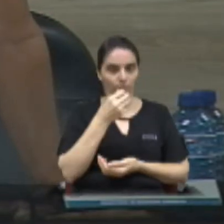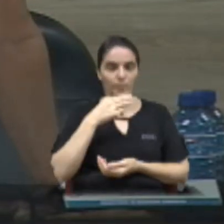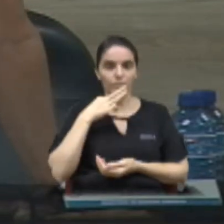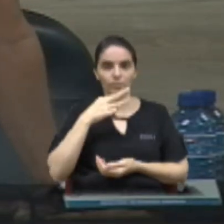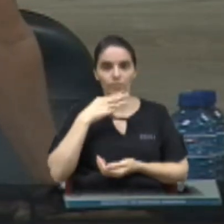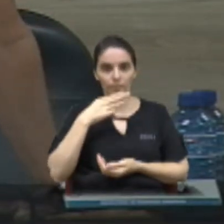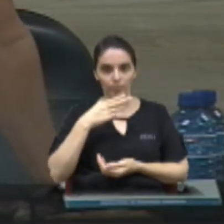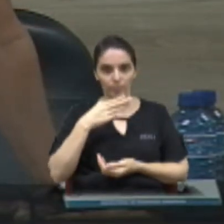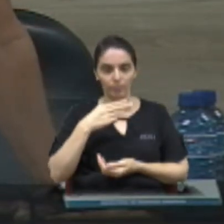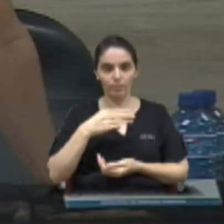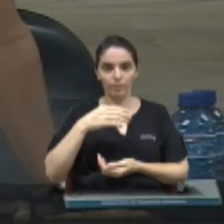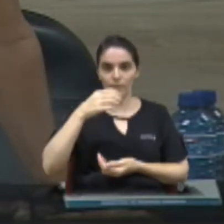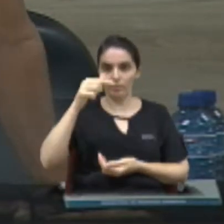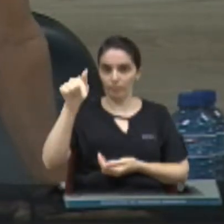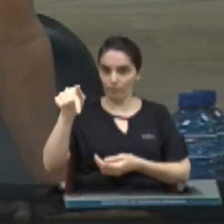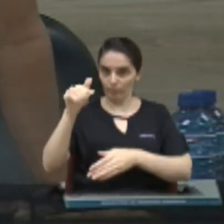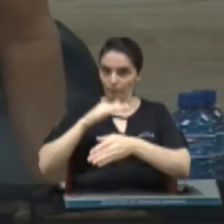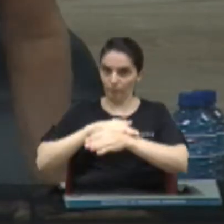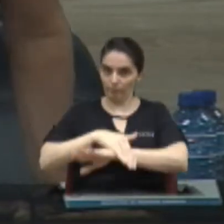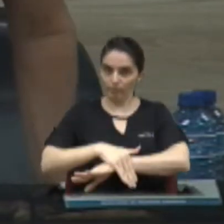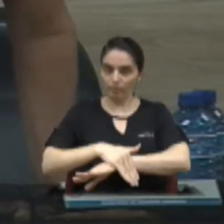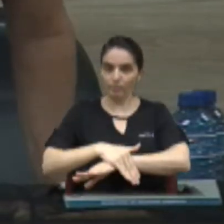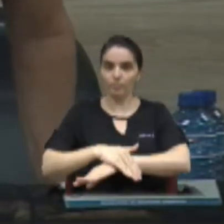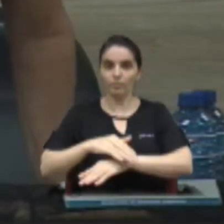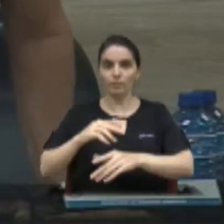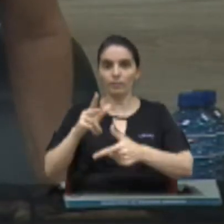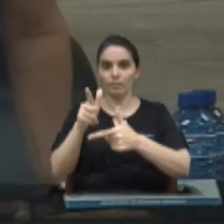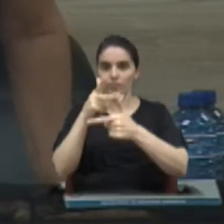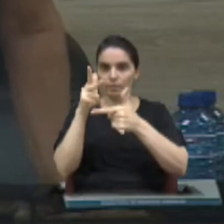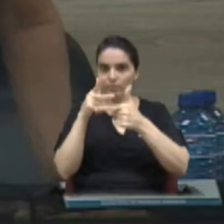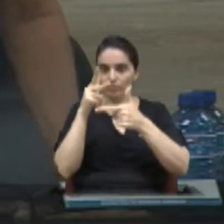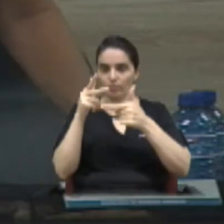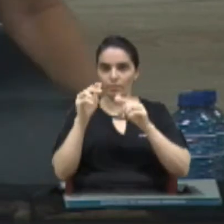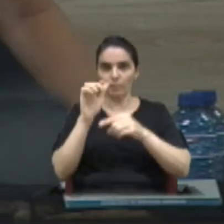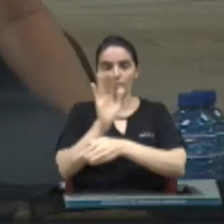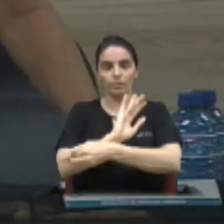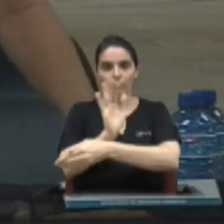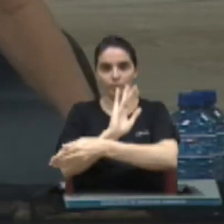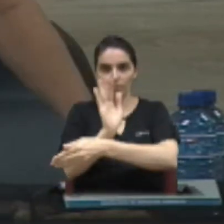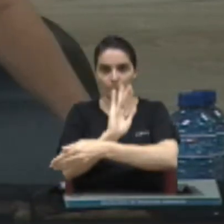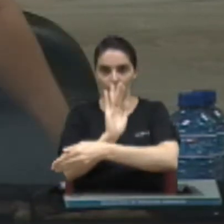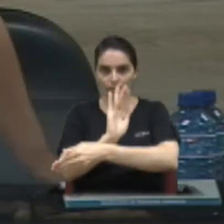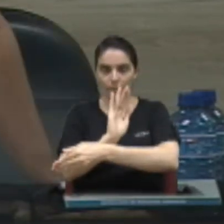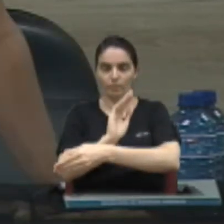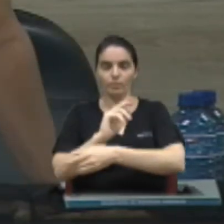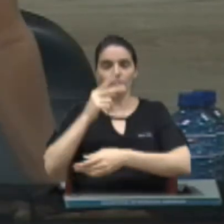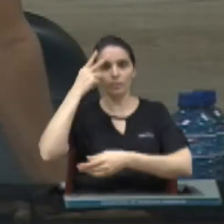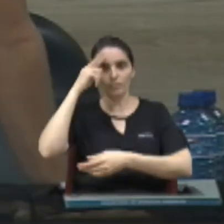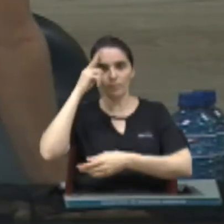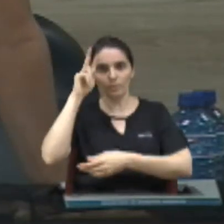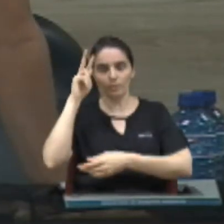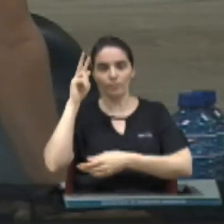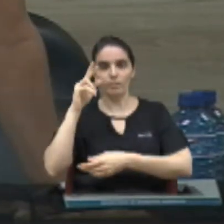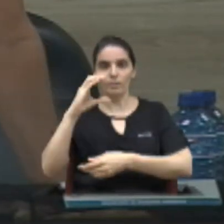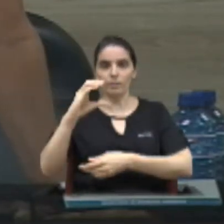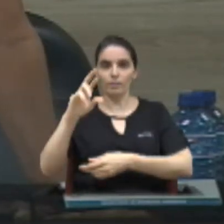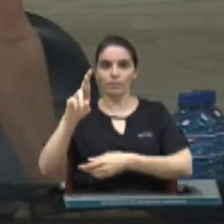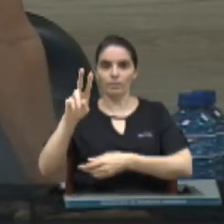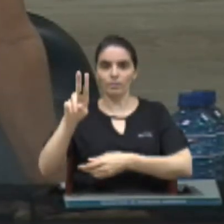às 19 horas cine câmera com filme histórias cruzadas local cinema da da